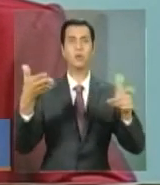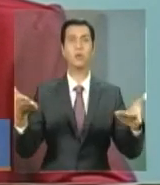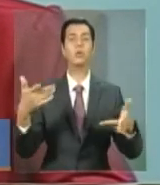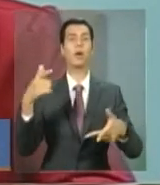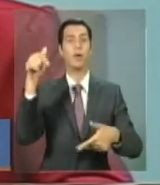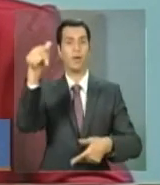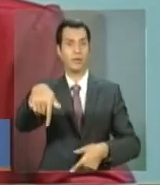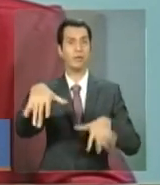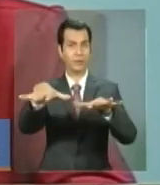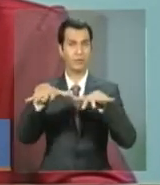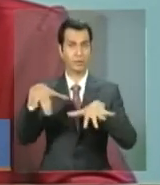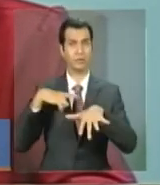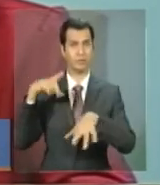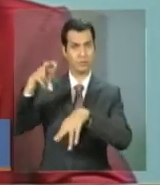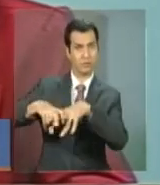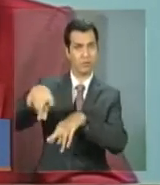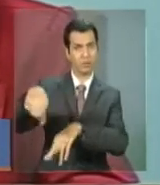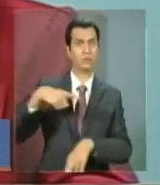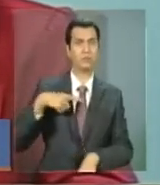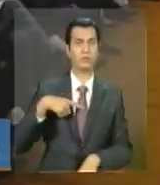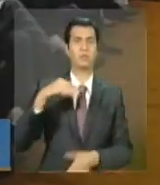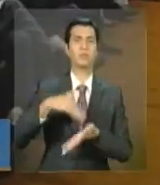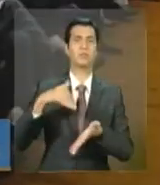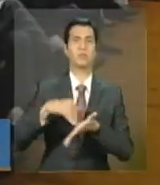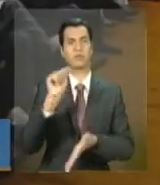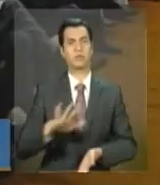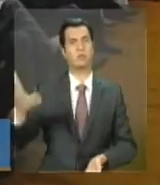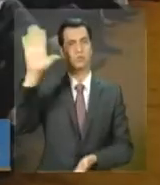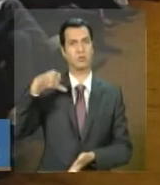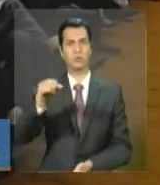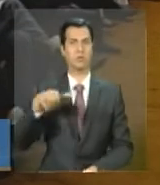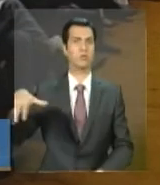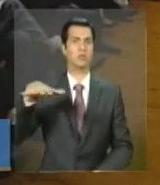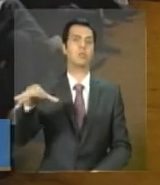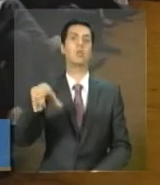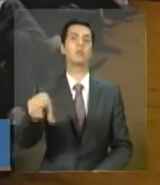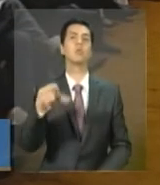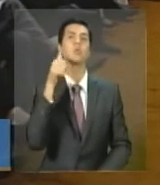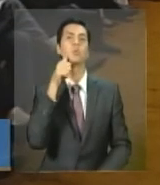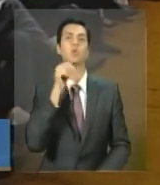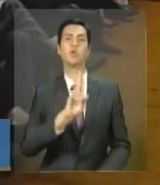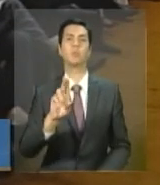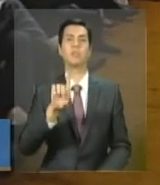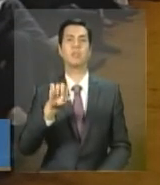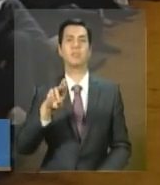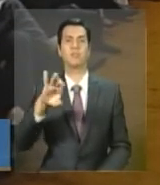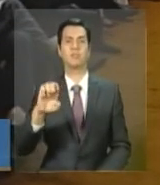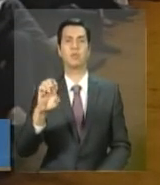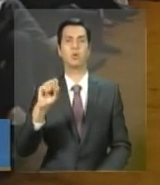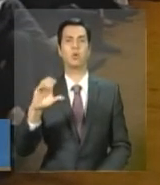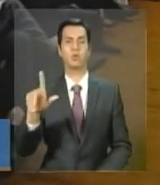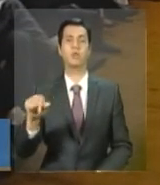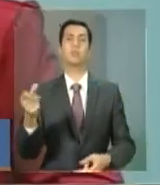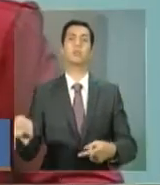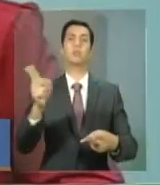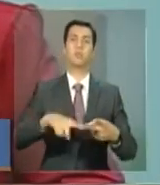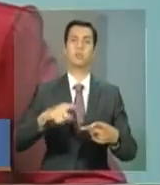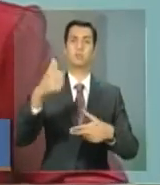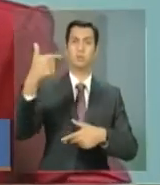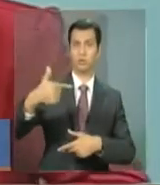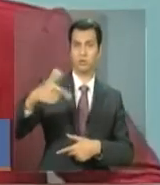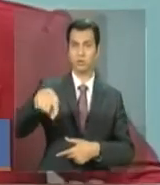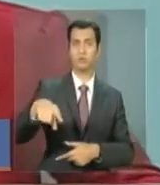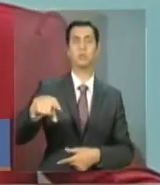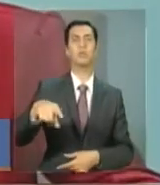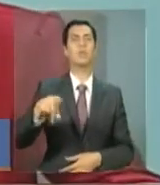da Secretaria Nacional de Assistência Social, Denise Colim, a Valéria, a adjunta. E queria lembrar,